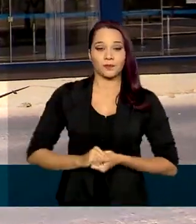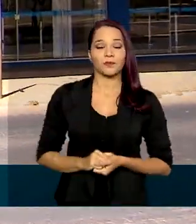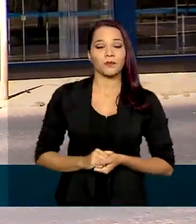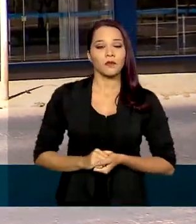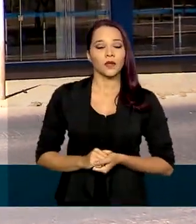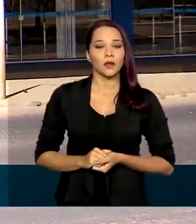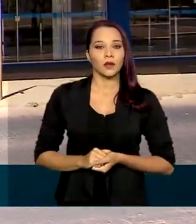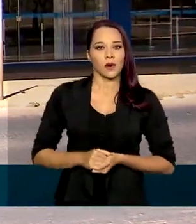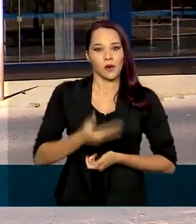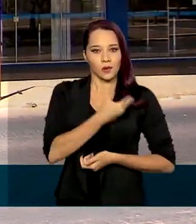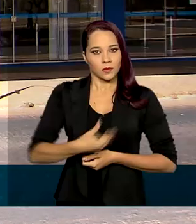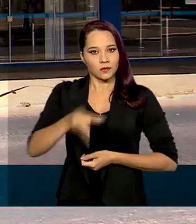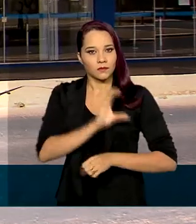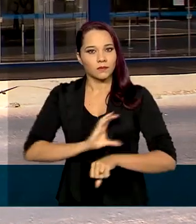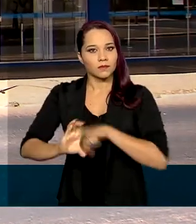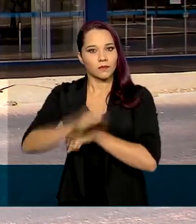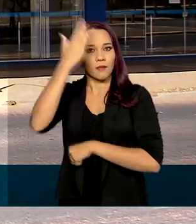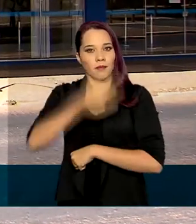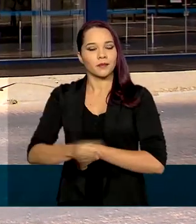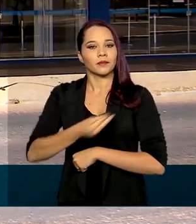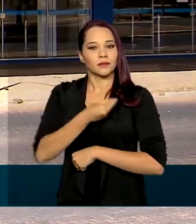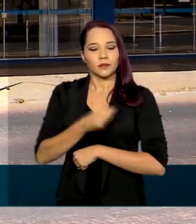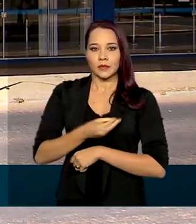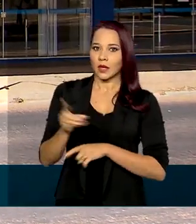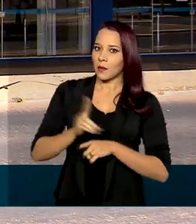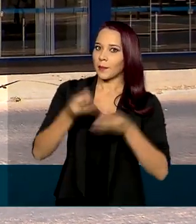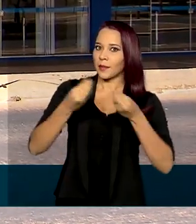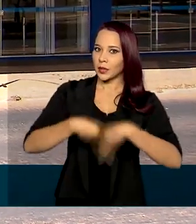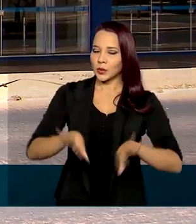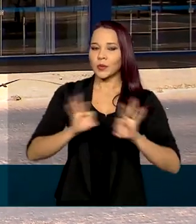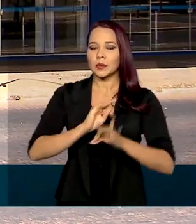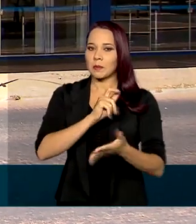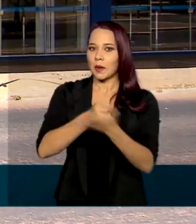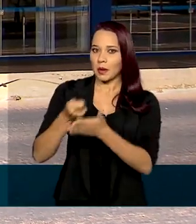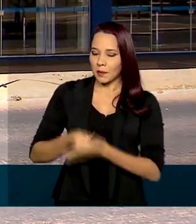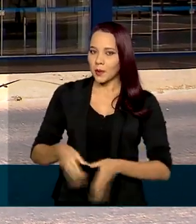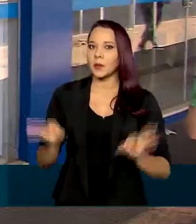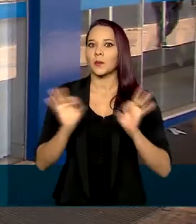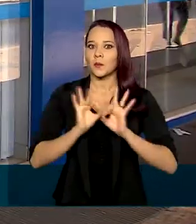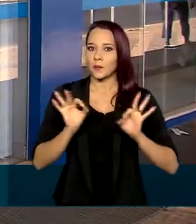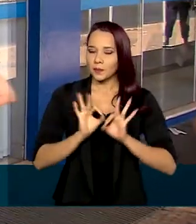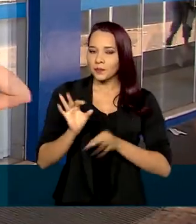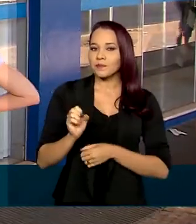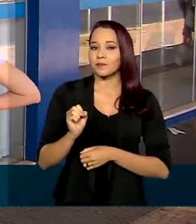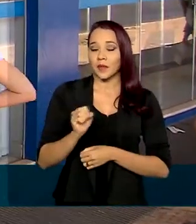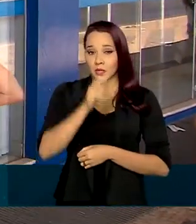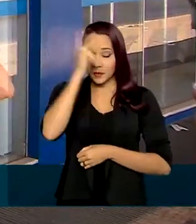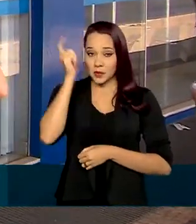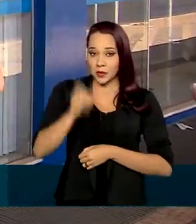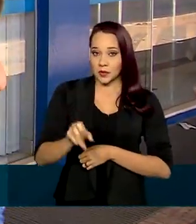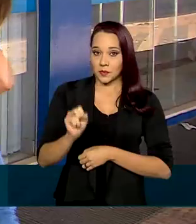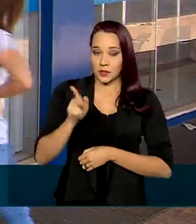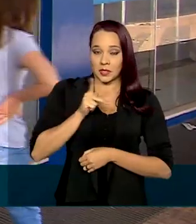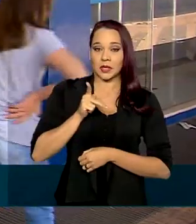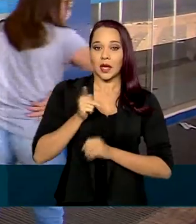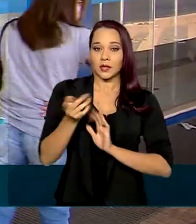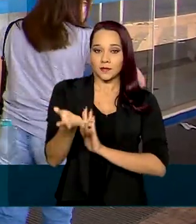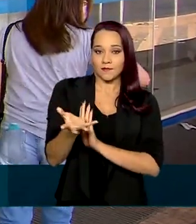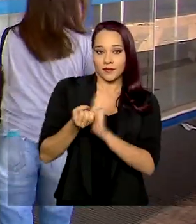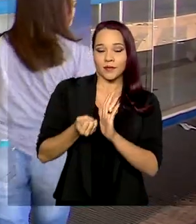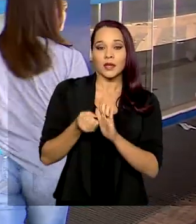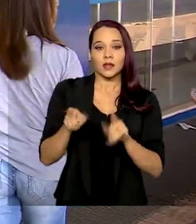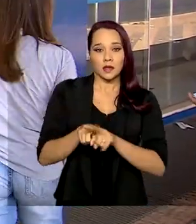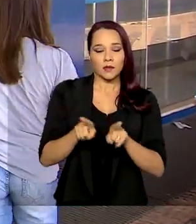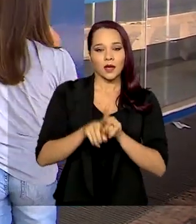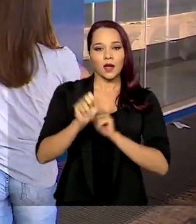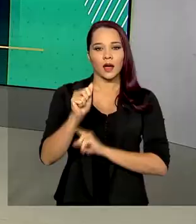reforça que a suspensão da prova de vida não vai prejudicar o pagamento dos benefícios aos aposentados, pensionistas e